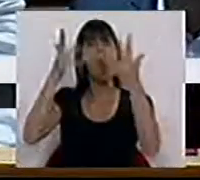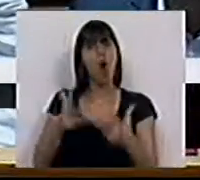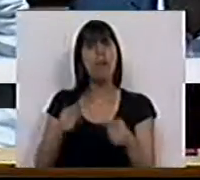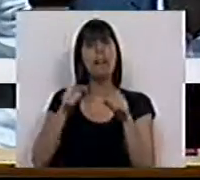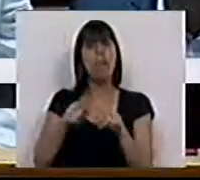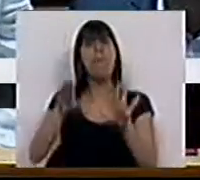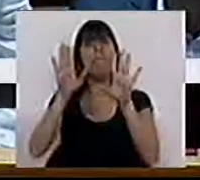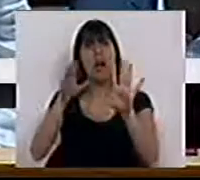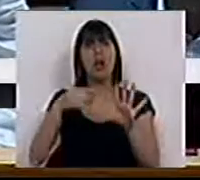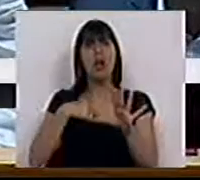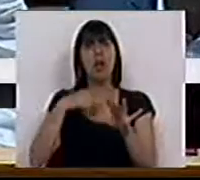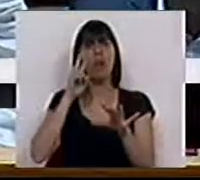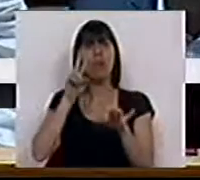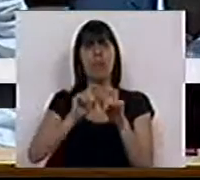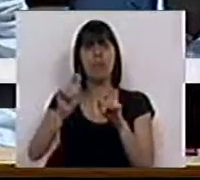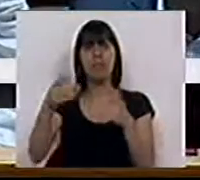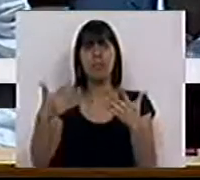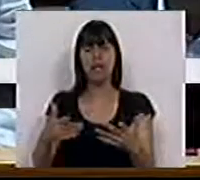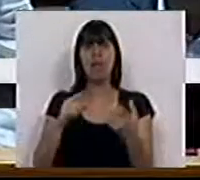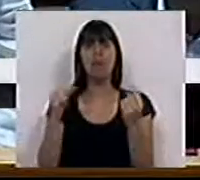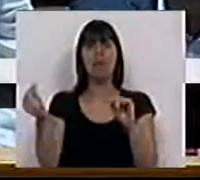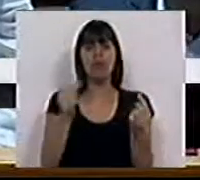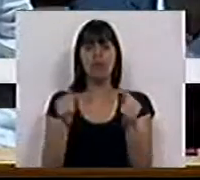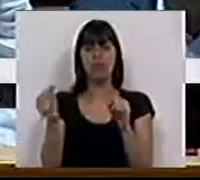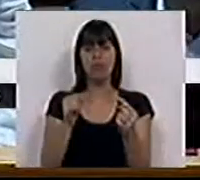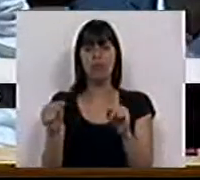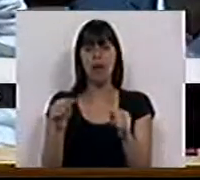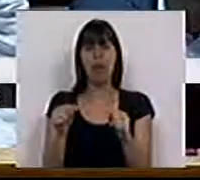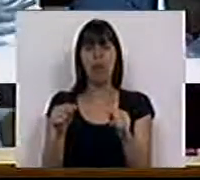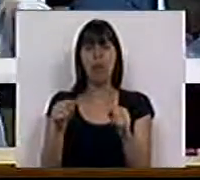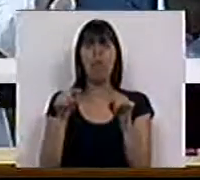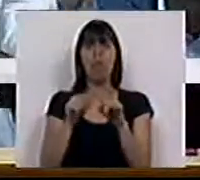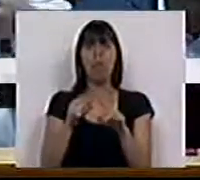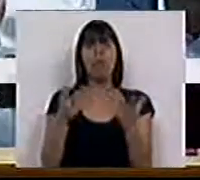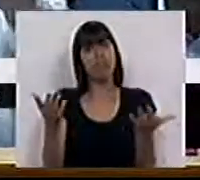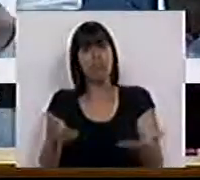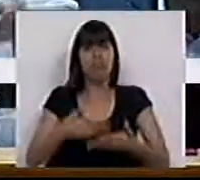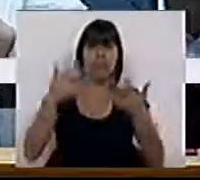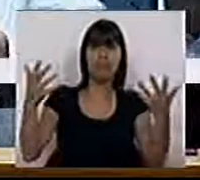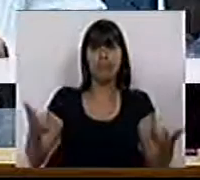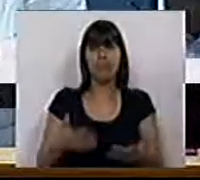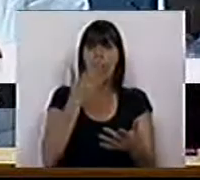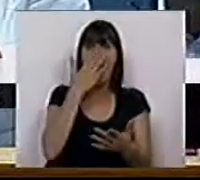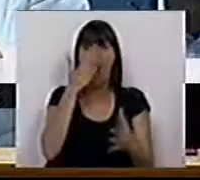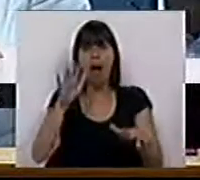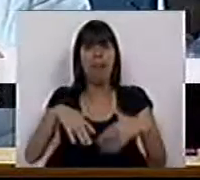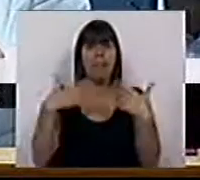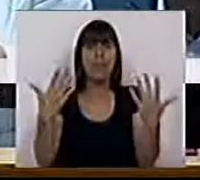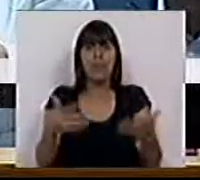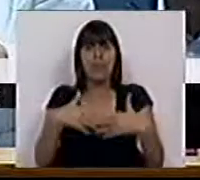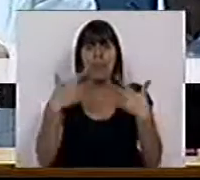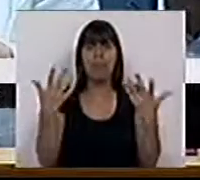Mas nós assistimos aqui a uma discussão de veras quase que